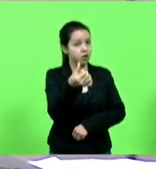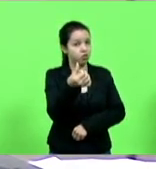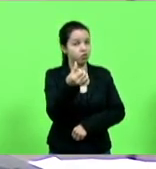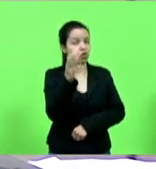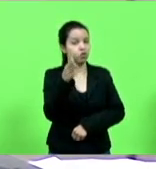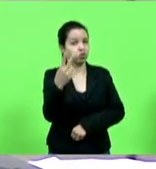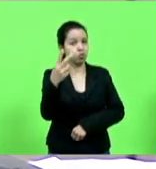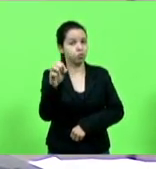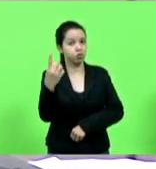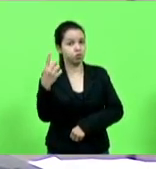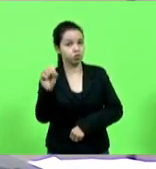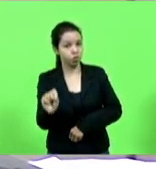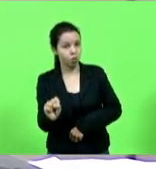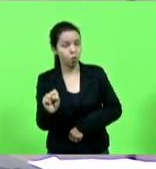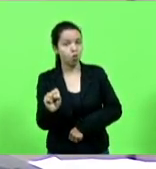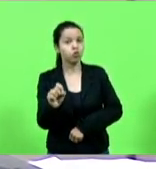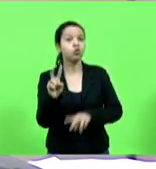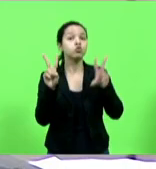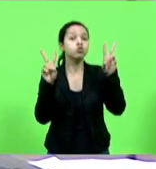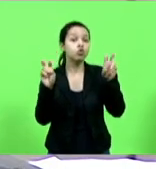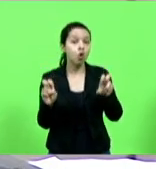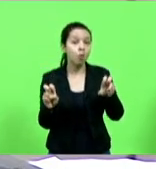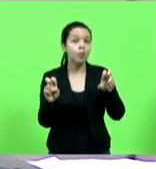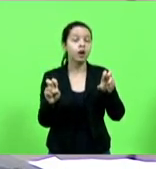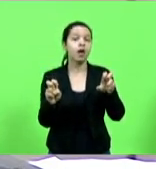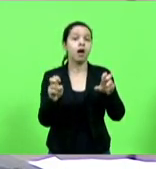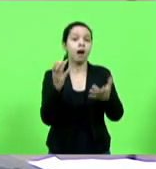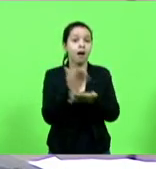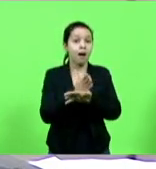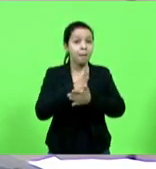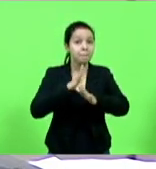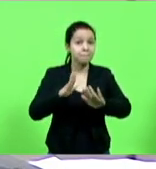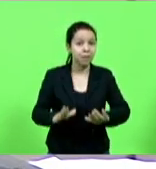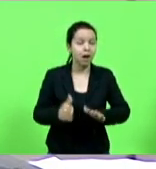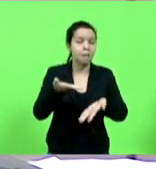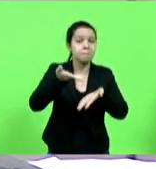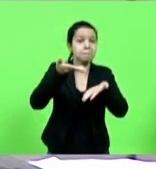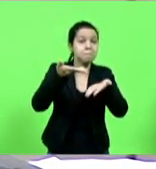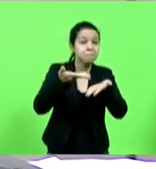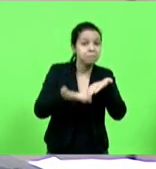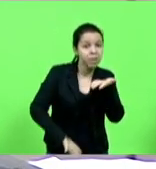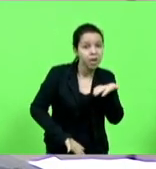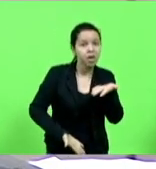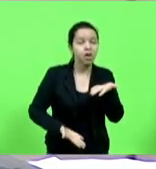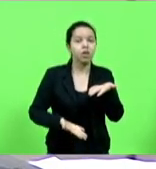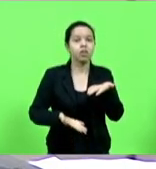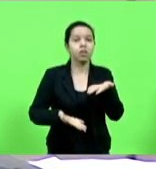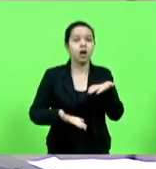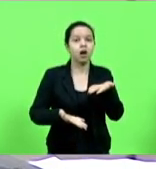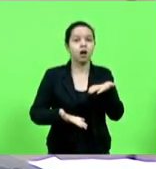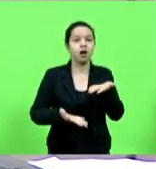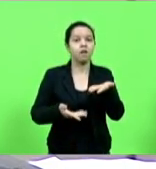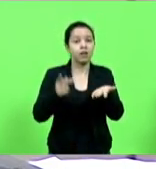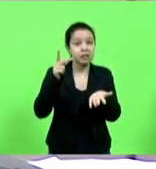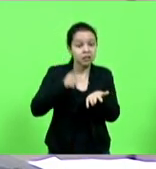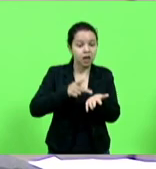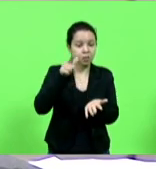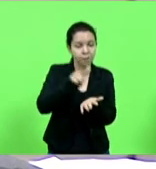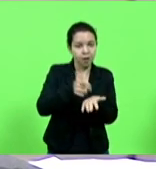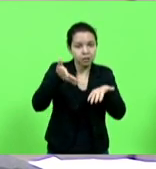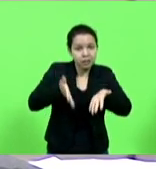acaba com a possibilidade de perda automática da nacionalidade brasileira de quem